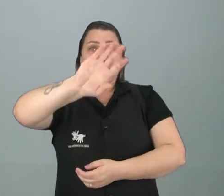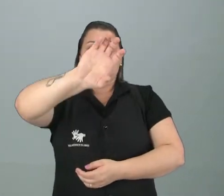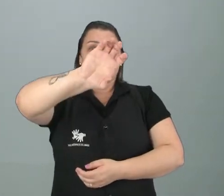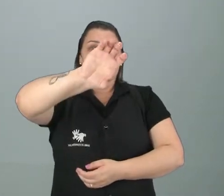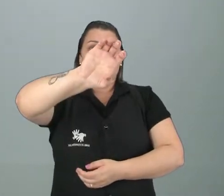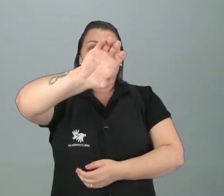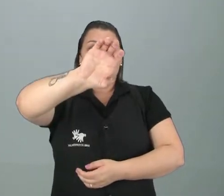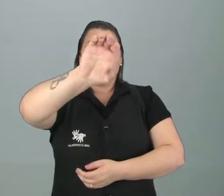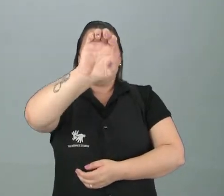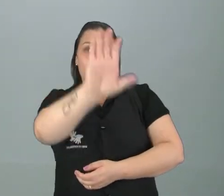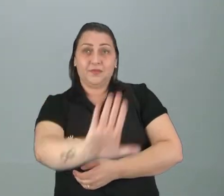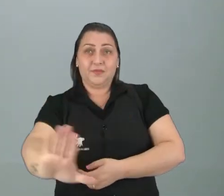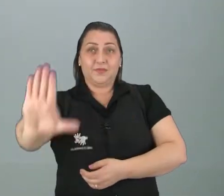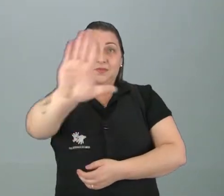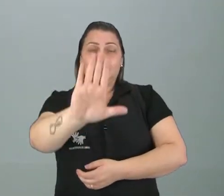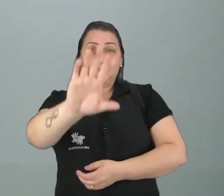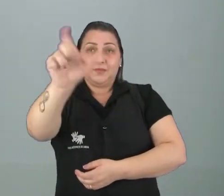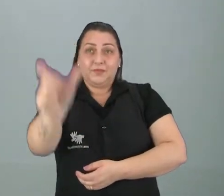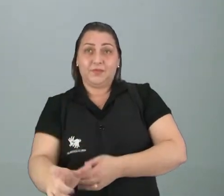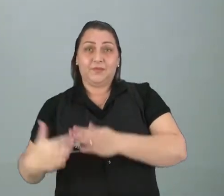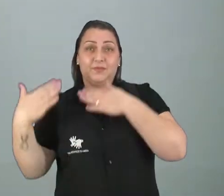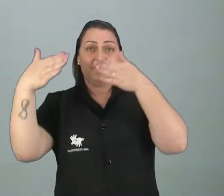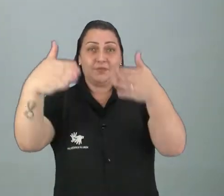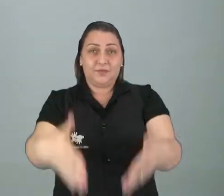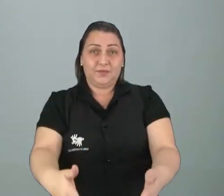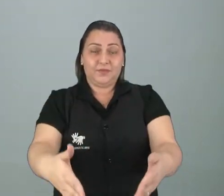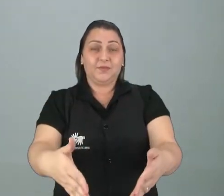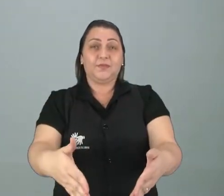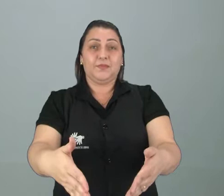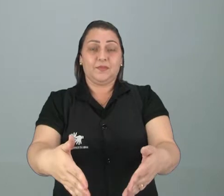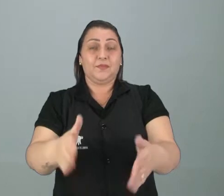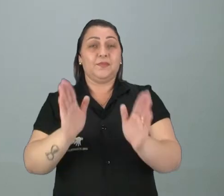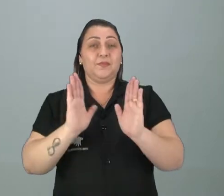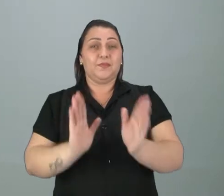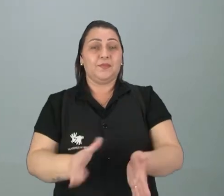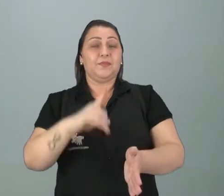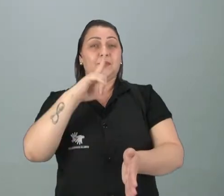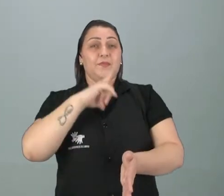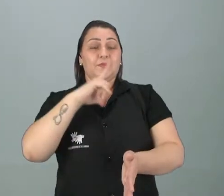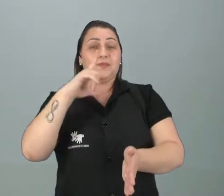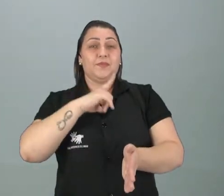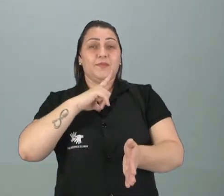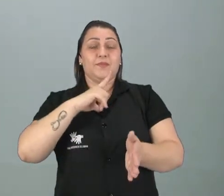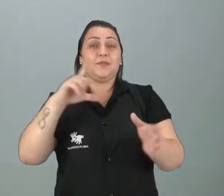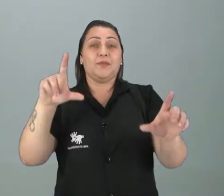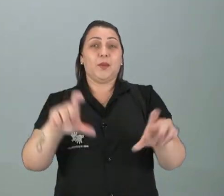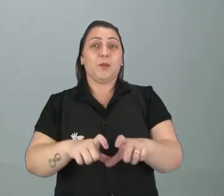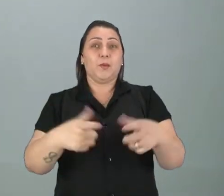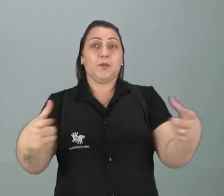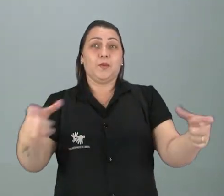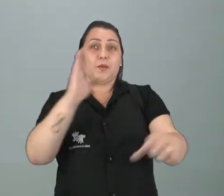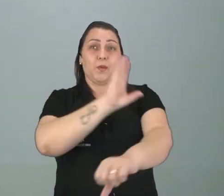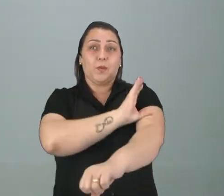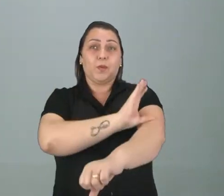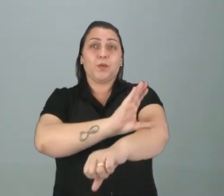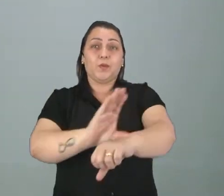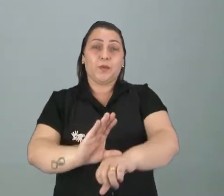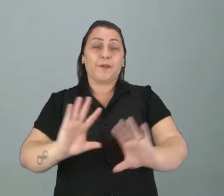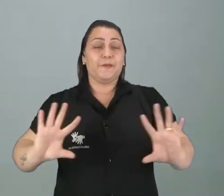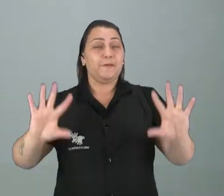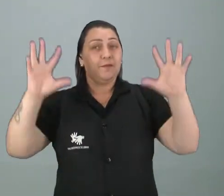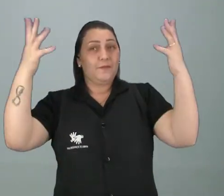chegaram, quando todos os outros chegaram aqui. E eles já tinham, o Uma vasta cultura, né?